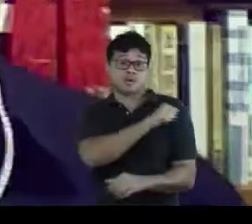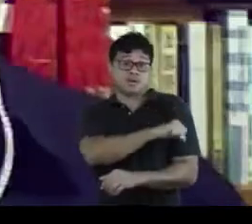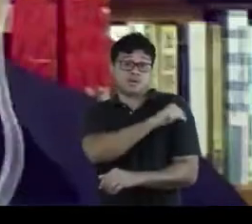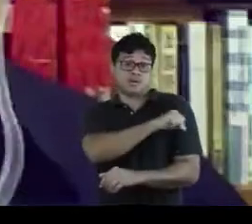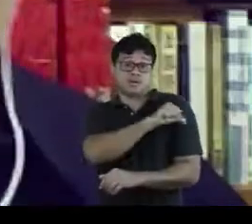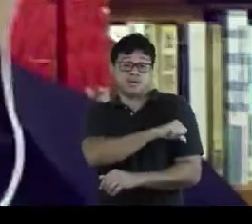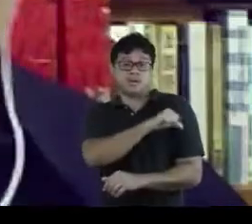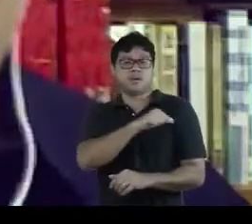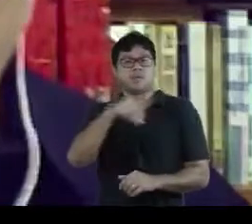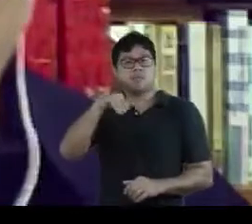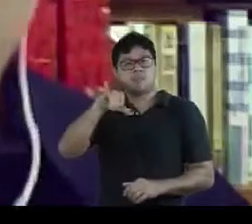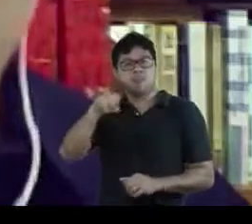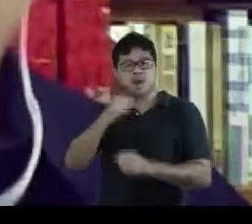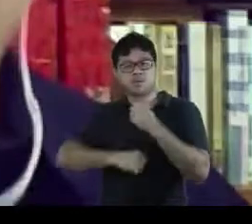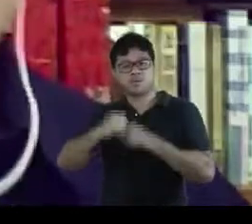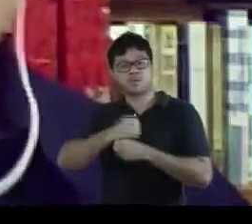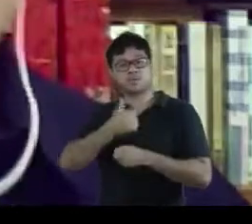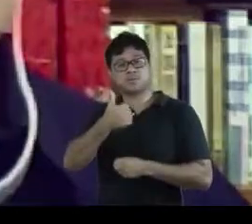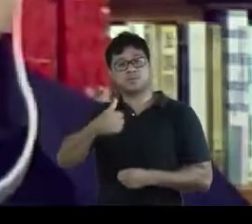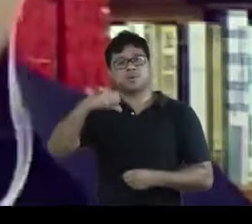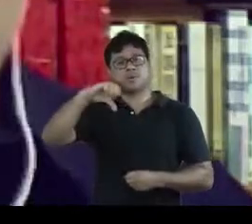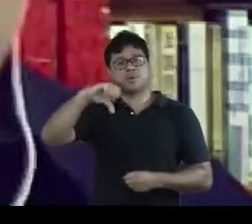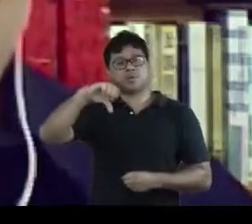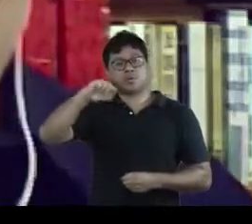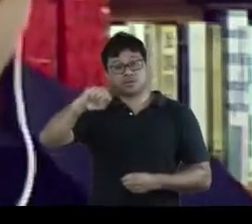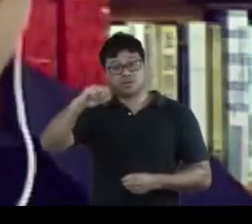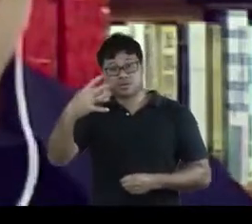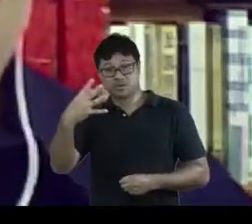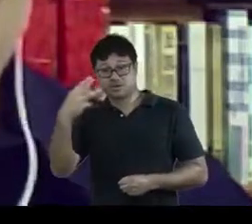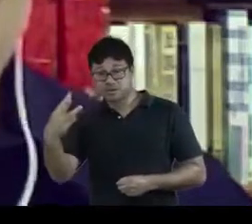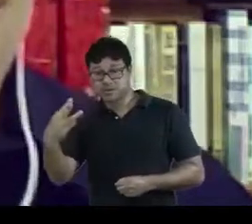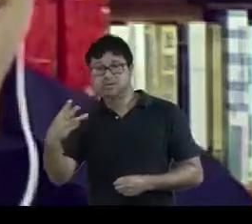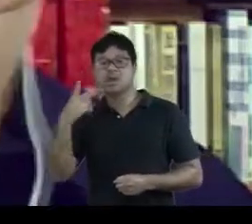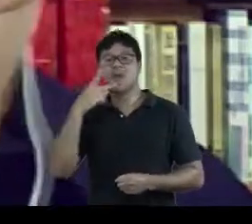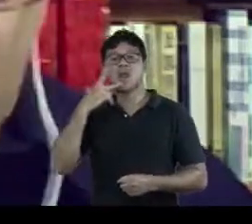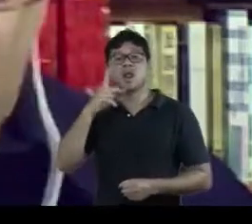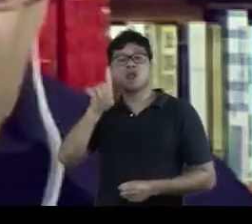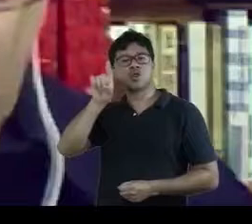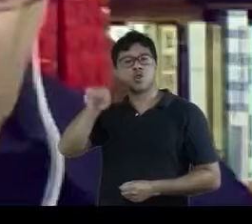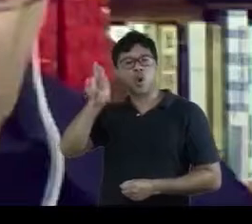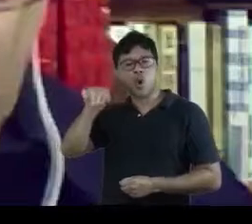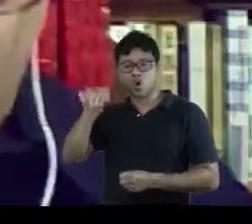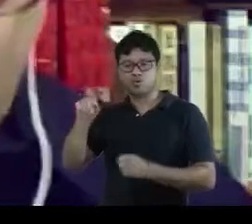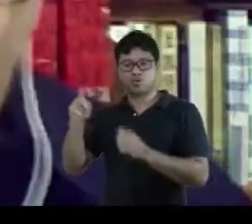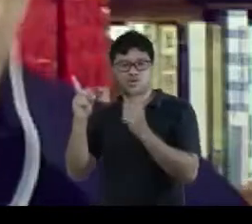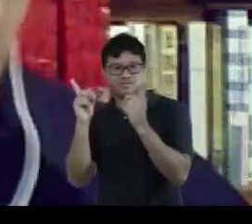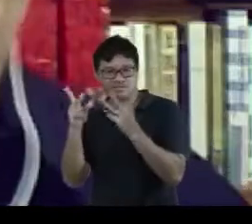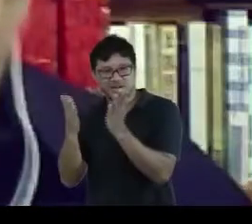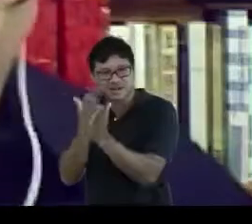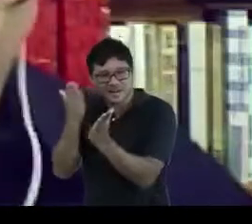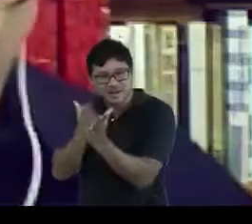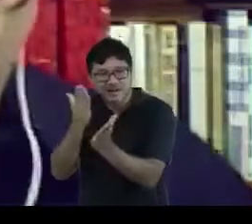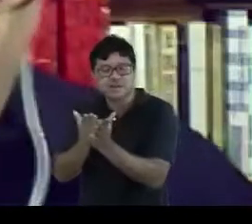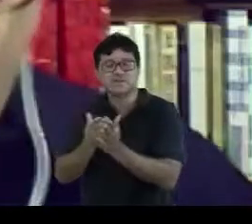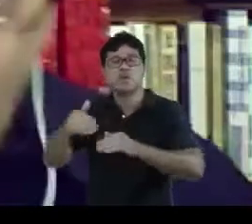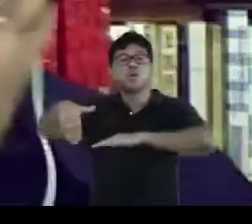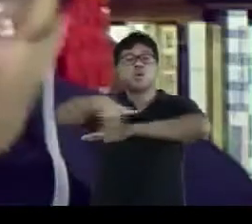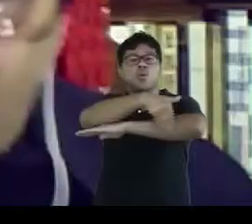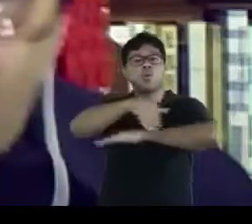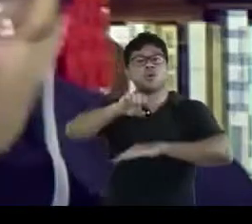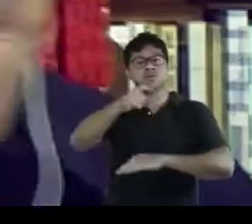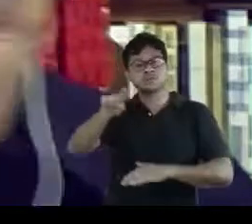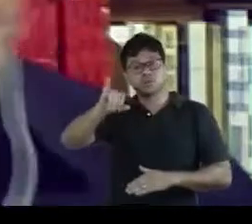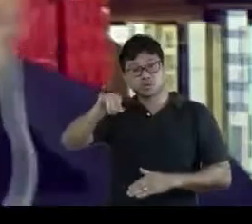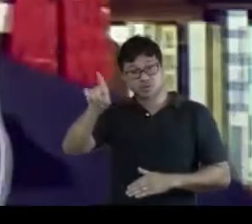em maio de 1843, como proprietário da Librairie Berge-Française, instalada na rua São